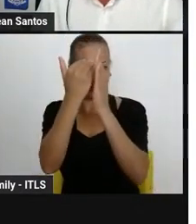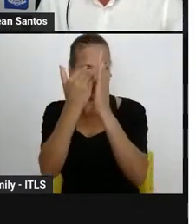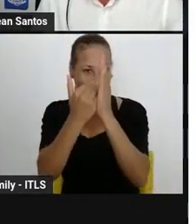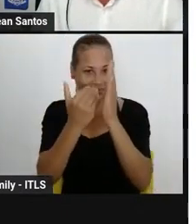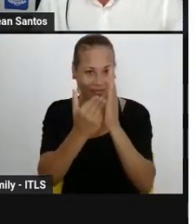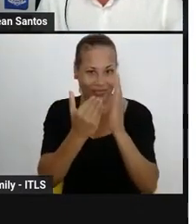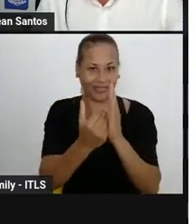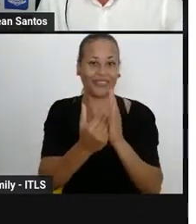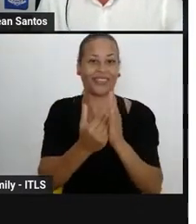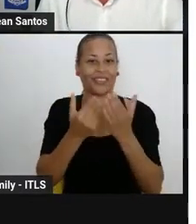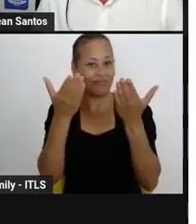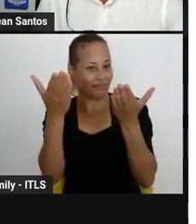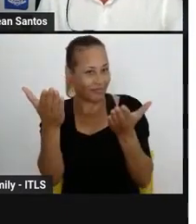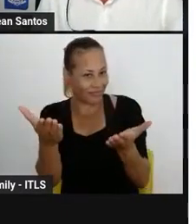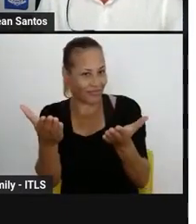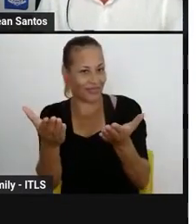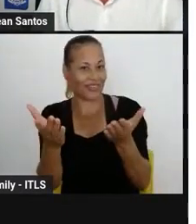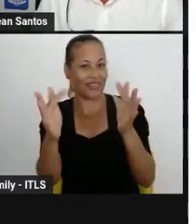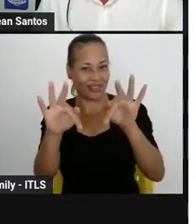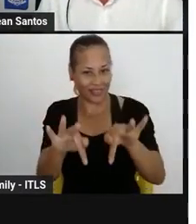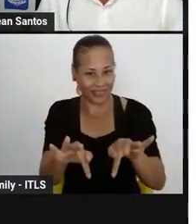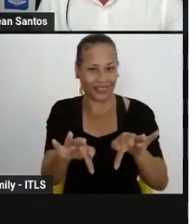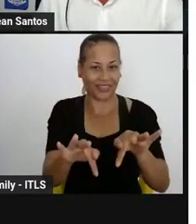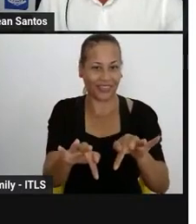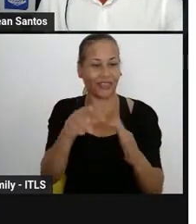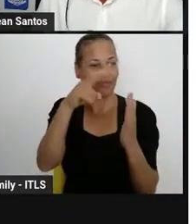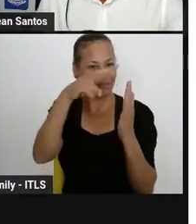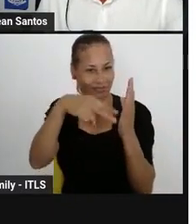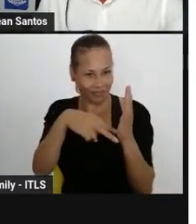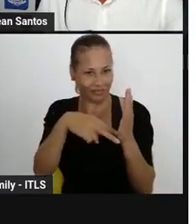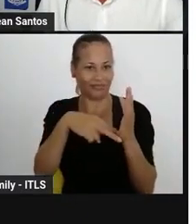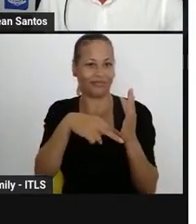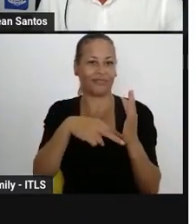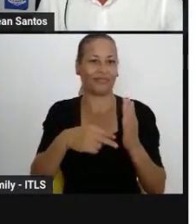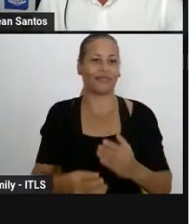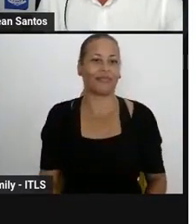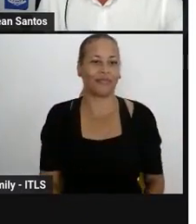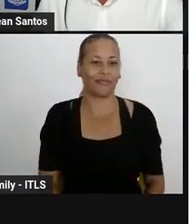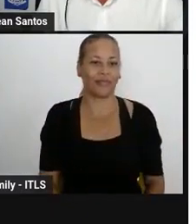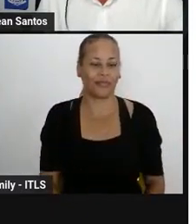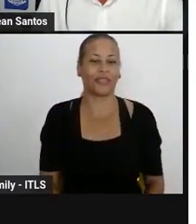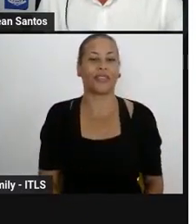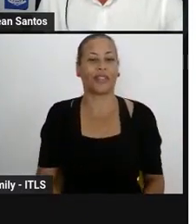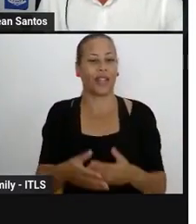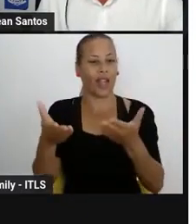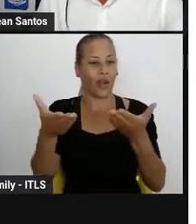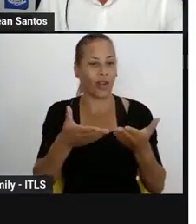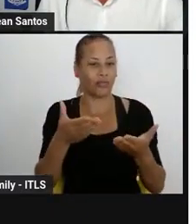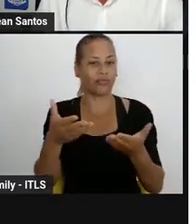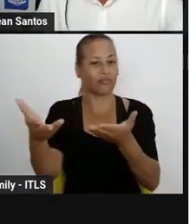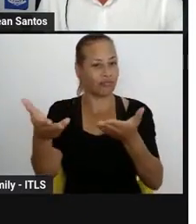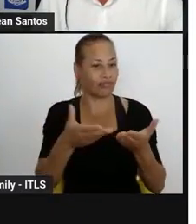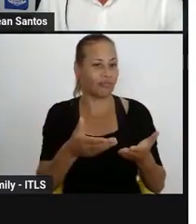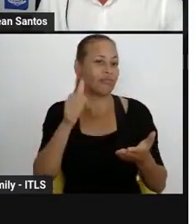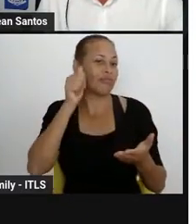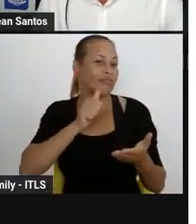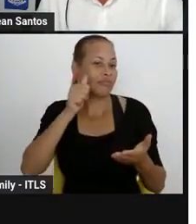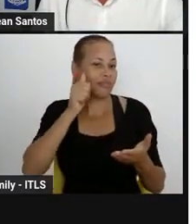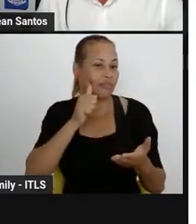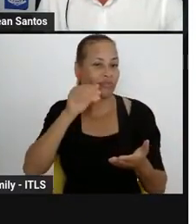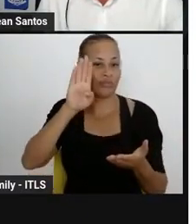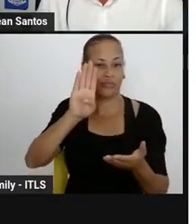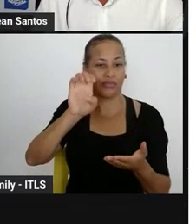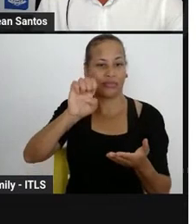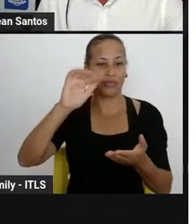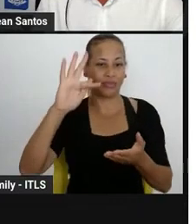dos anos finais e dos anos iniciais. Bete, é com você agora sobre a campanha